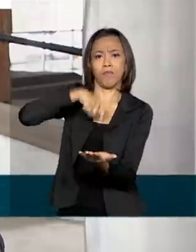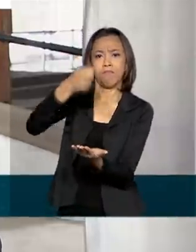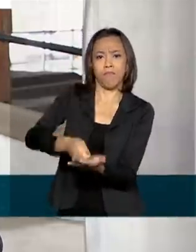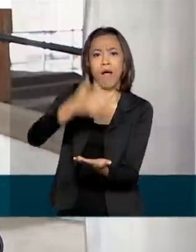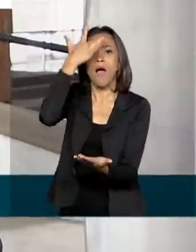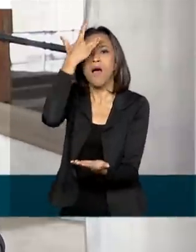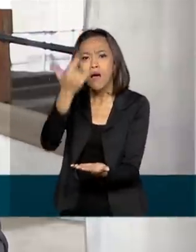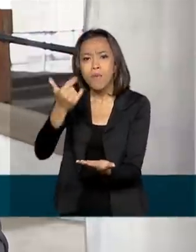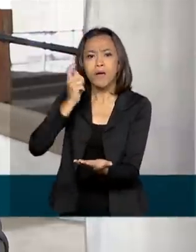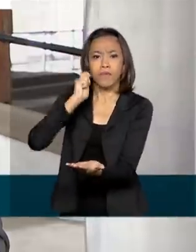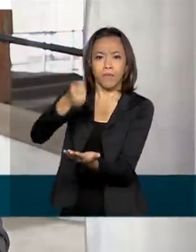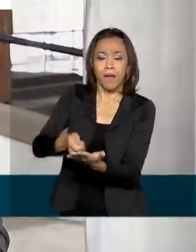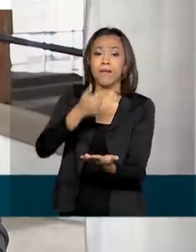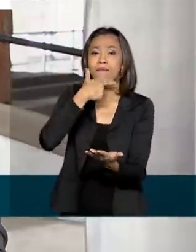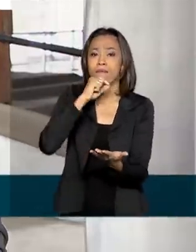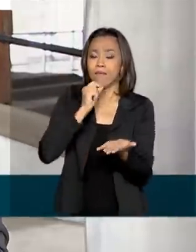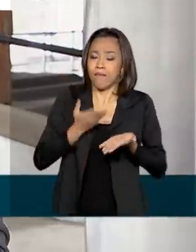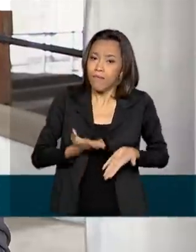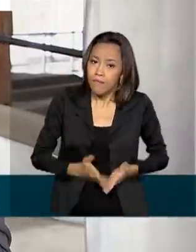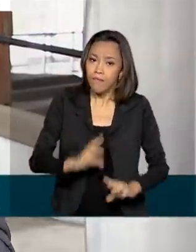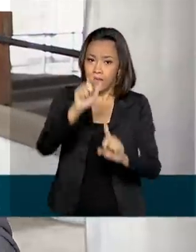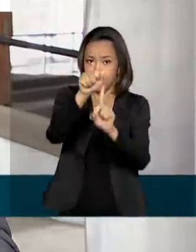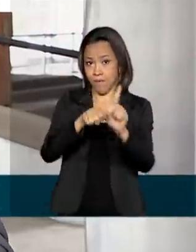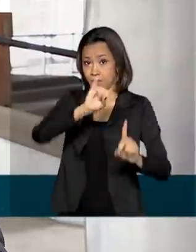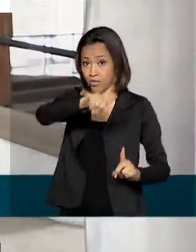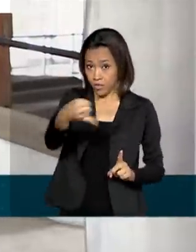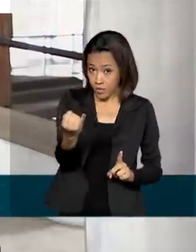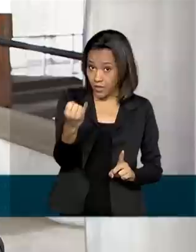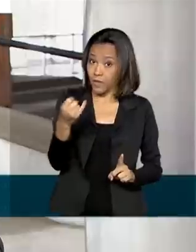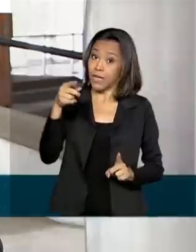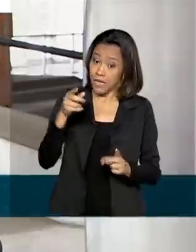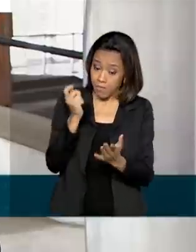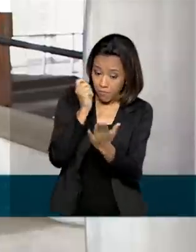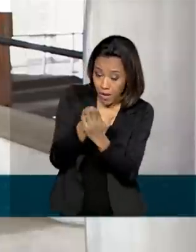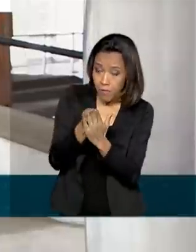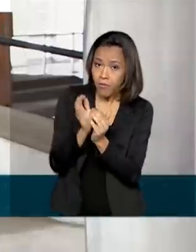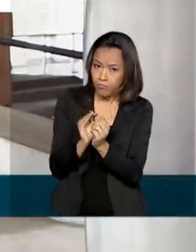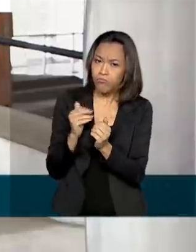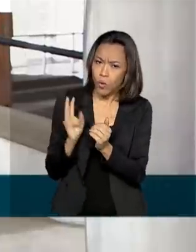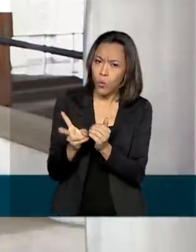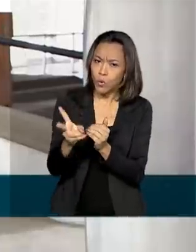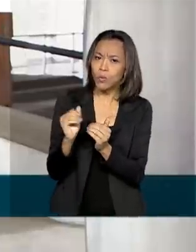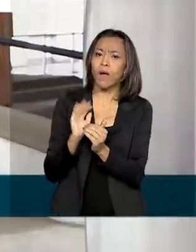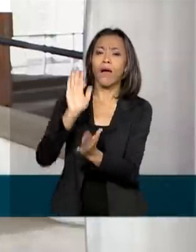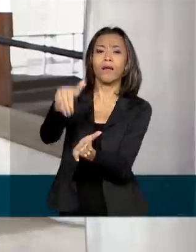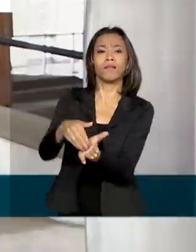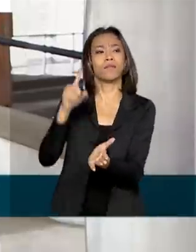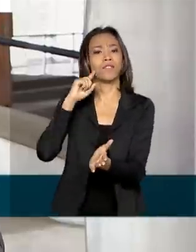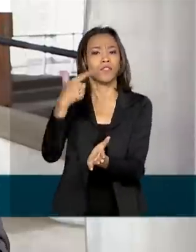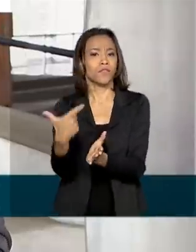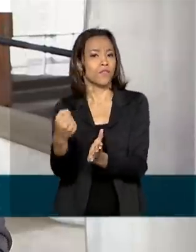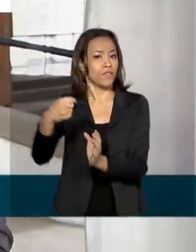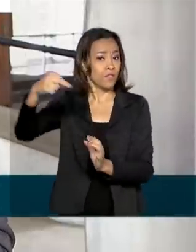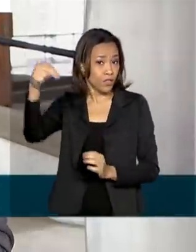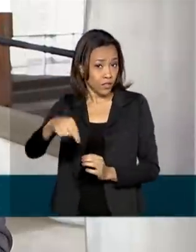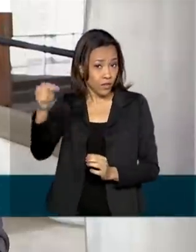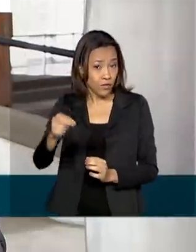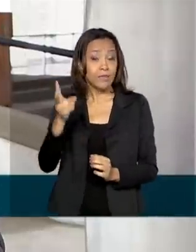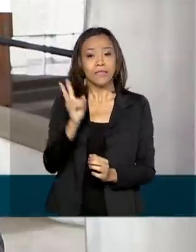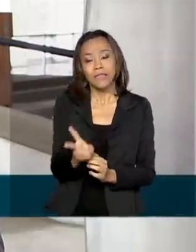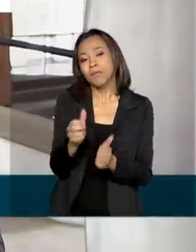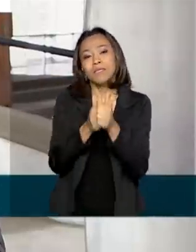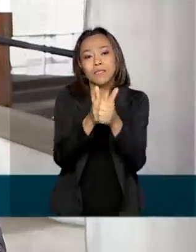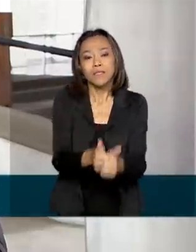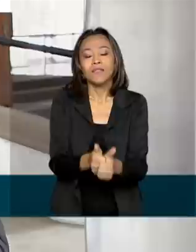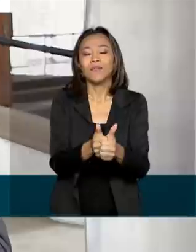amanhã para os nascidos em janeiro e esse pagamento segue até o dia 20 de novembro, sempre de acordo com a